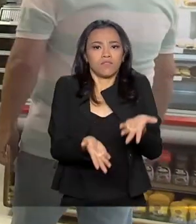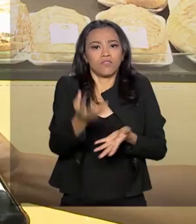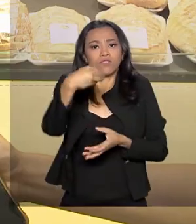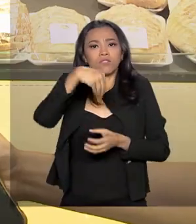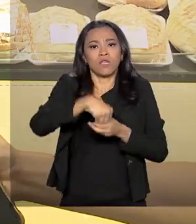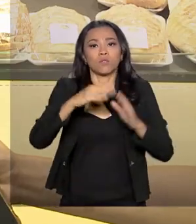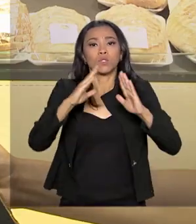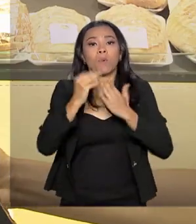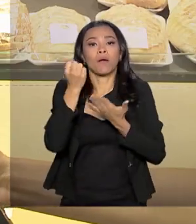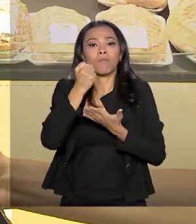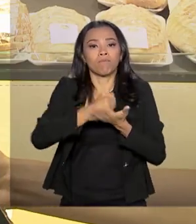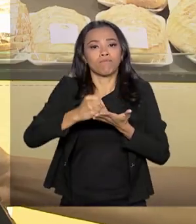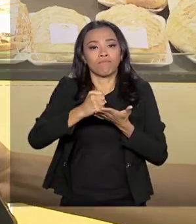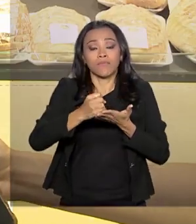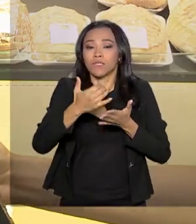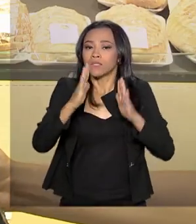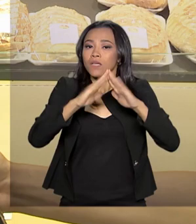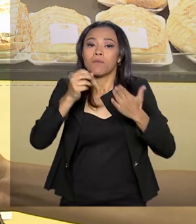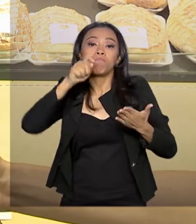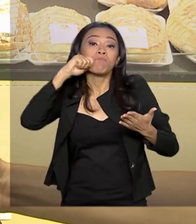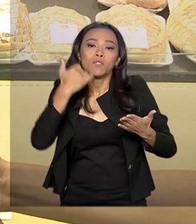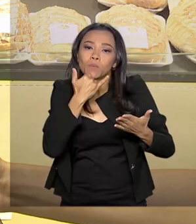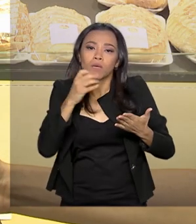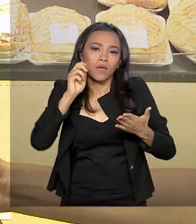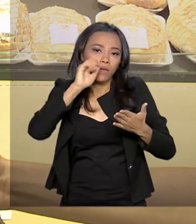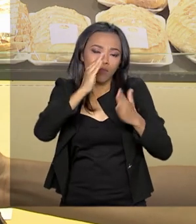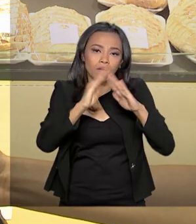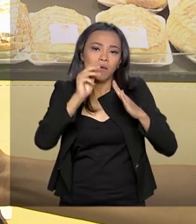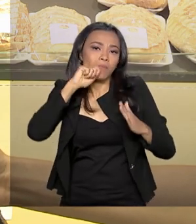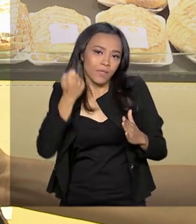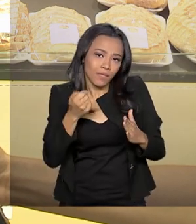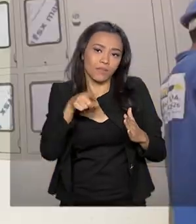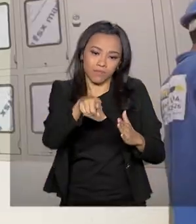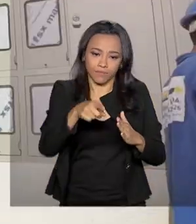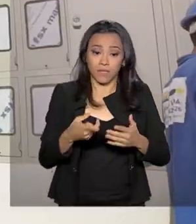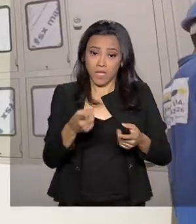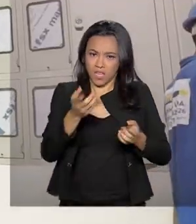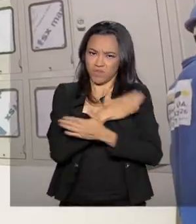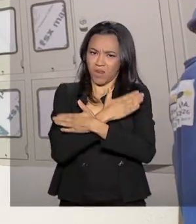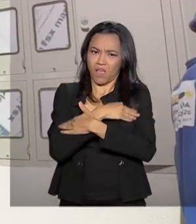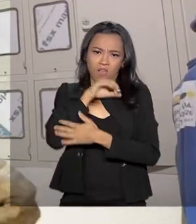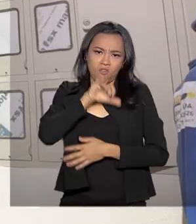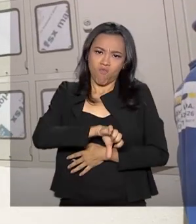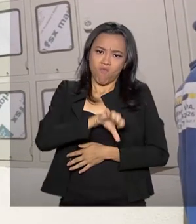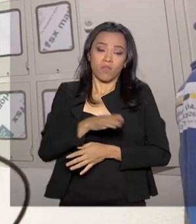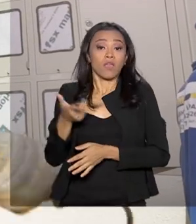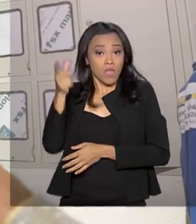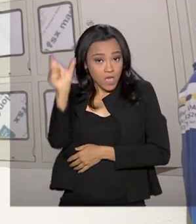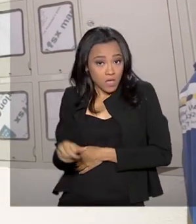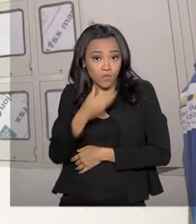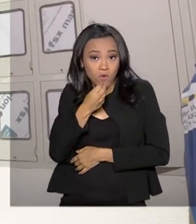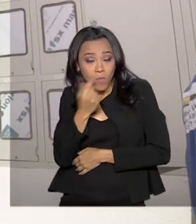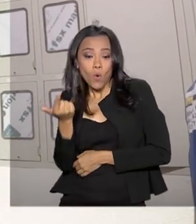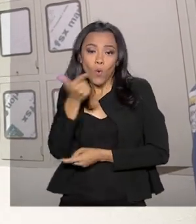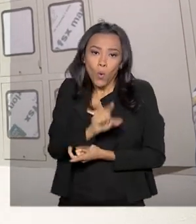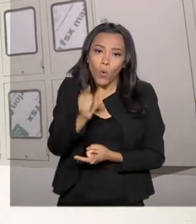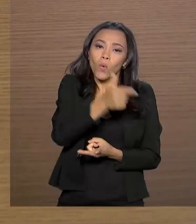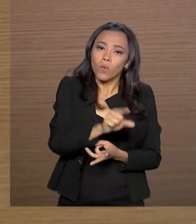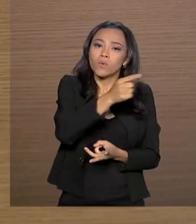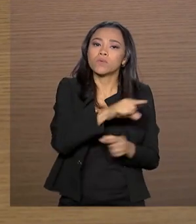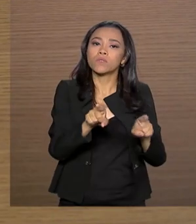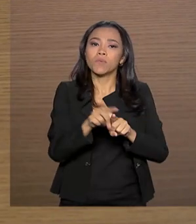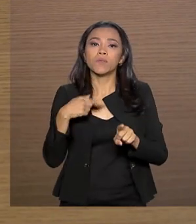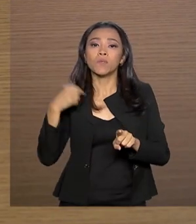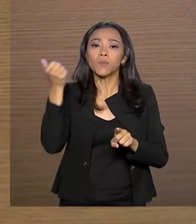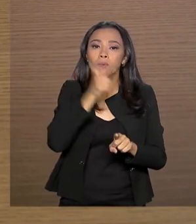Brasília. É bom trabalhar, né? Porque ficar desempregado não é muito bom não. Além do Clayton, milhares de outros brasileiros